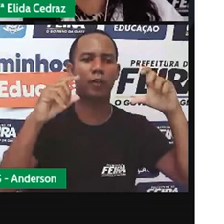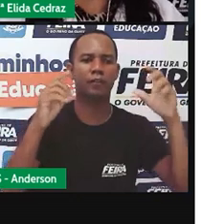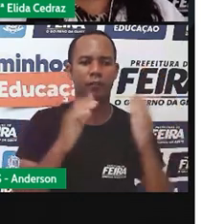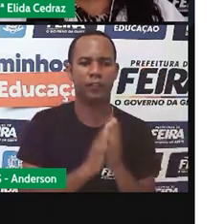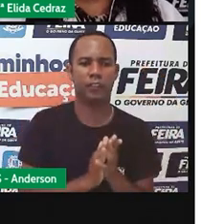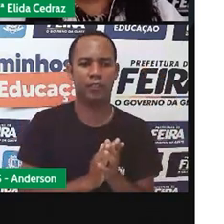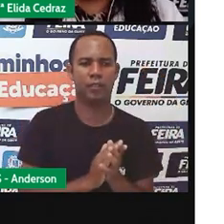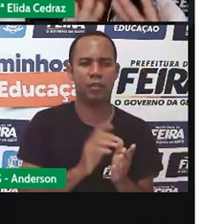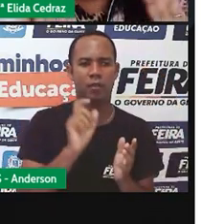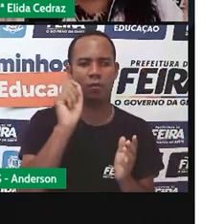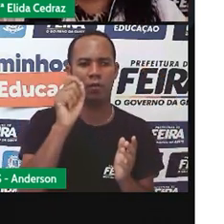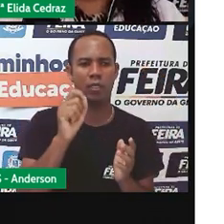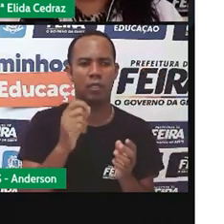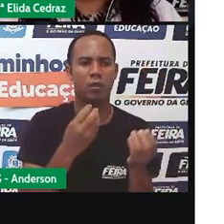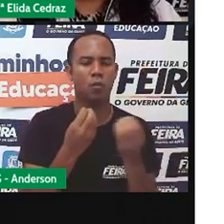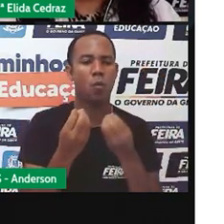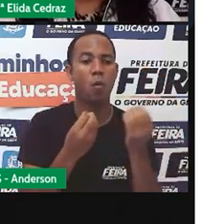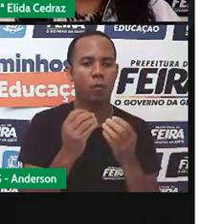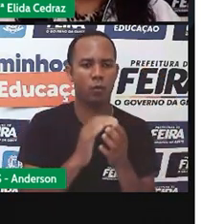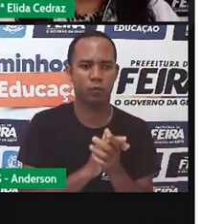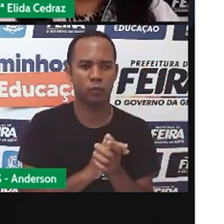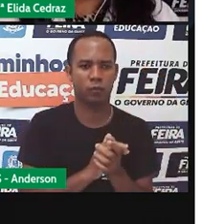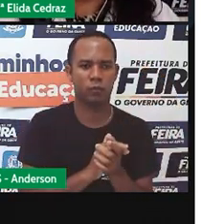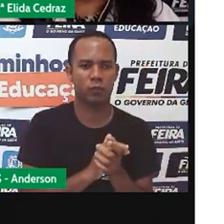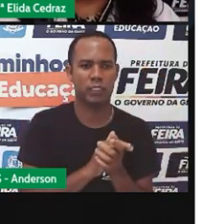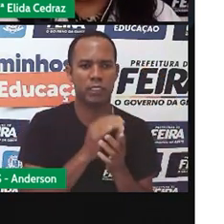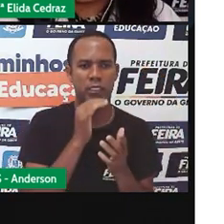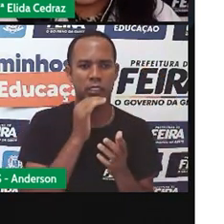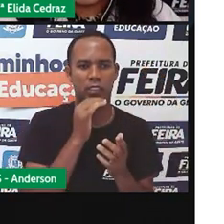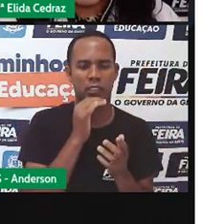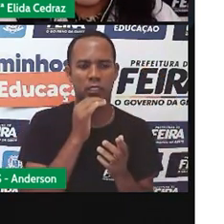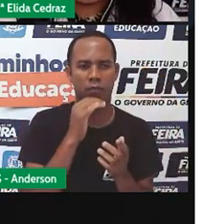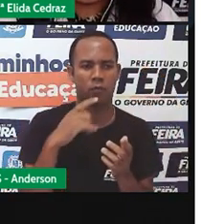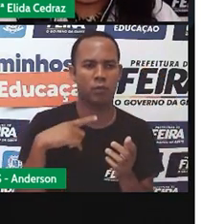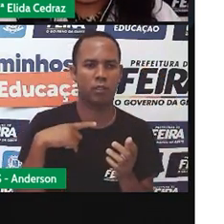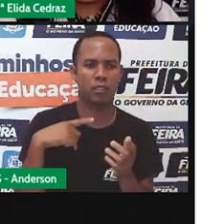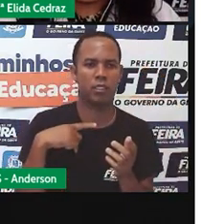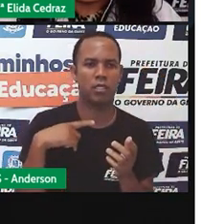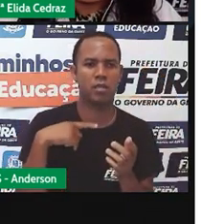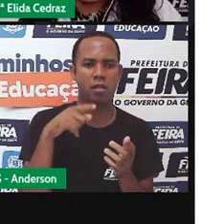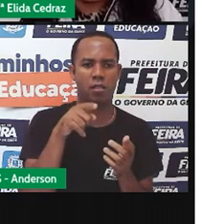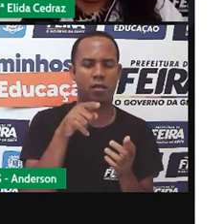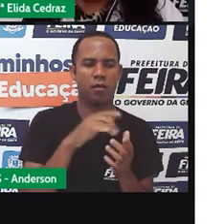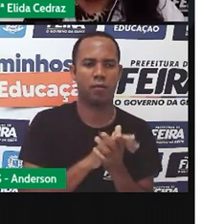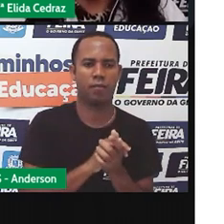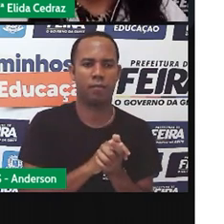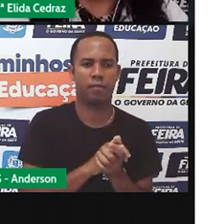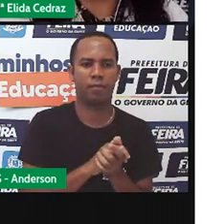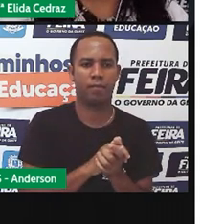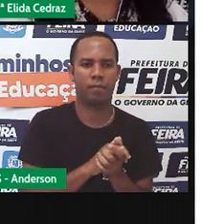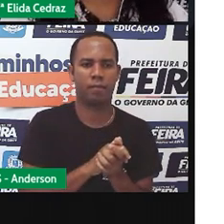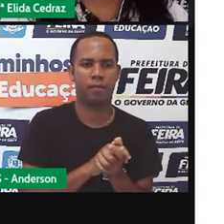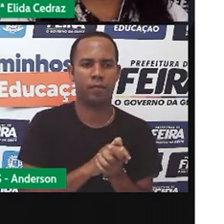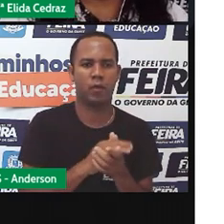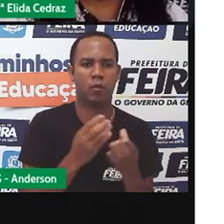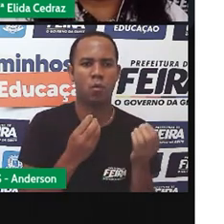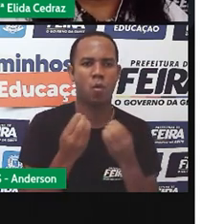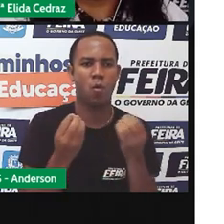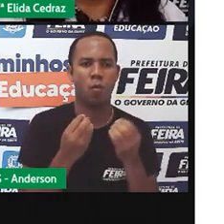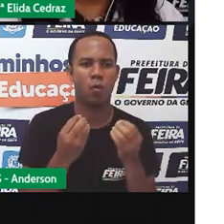a imagem gráfica, ela é um elemento ilustrativo. Ela